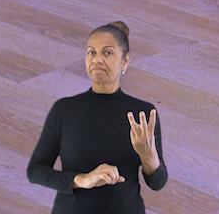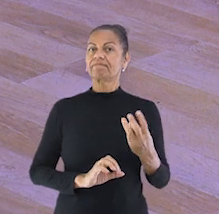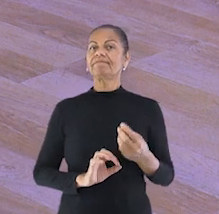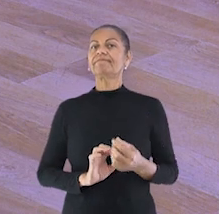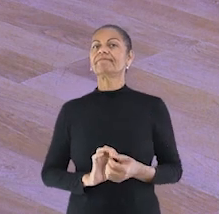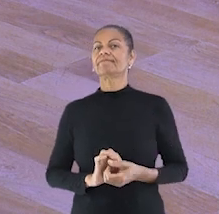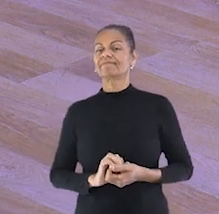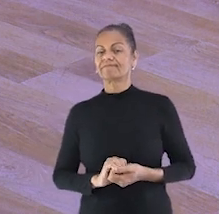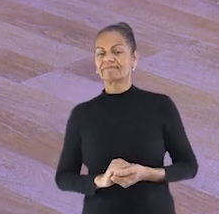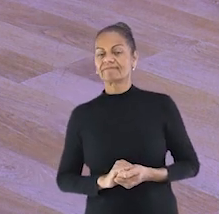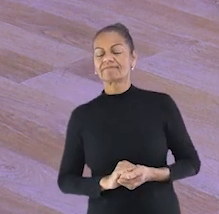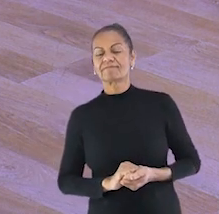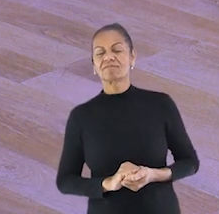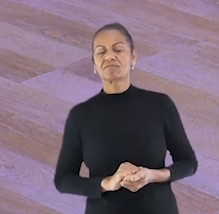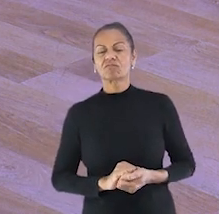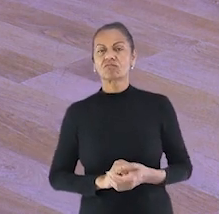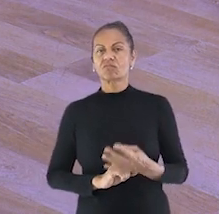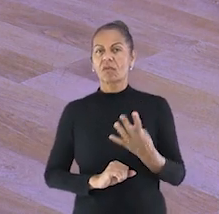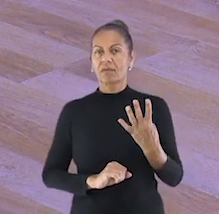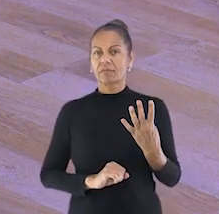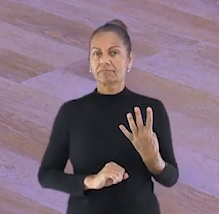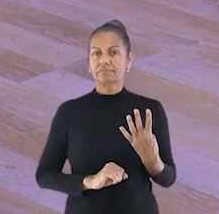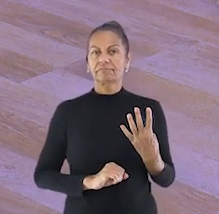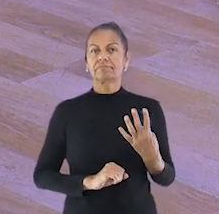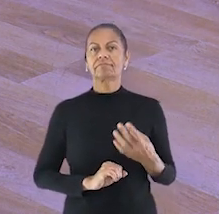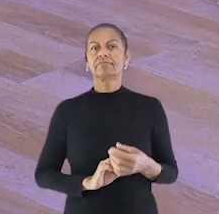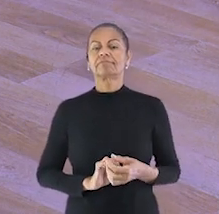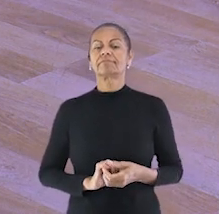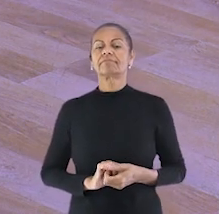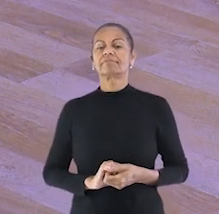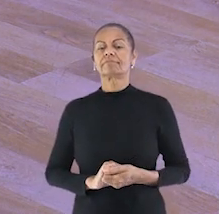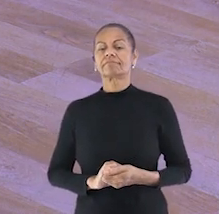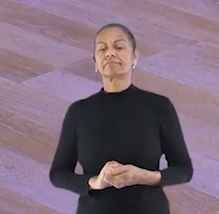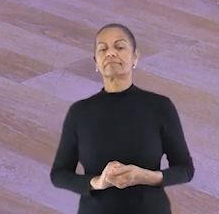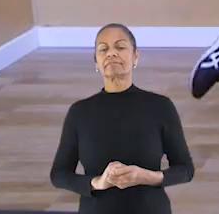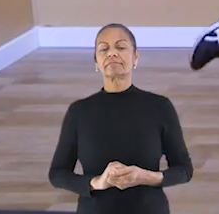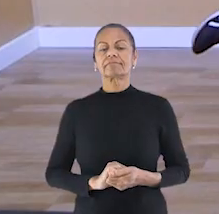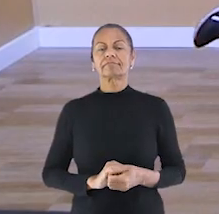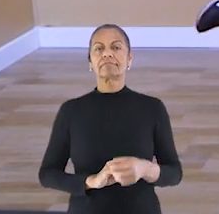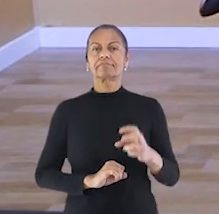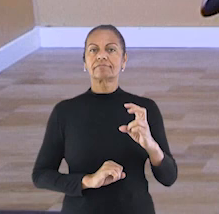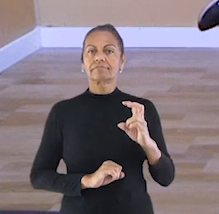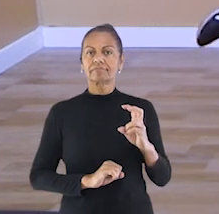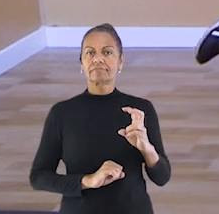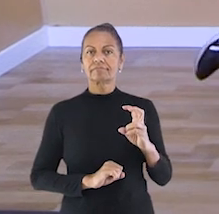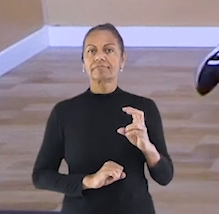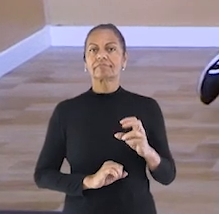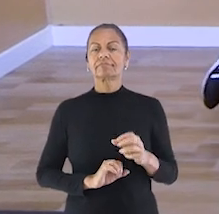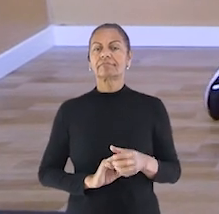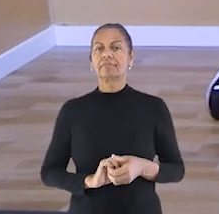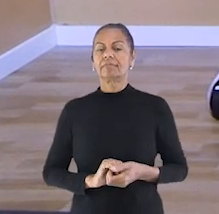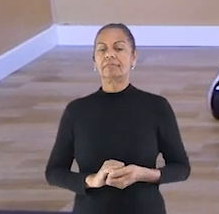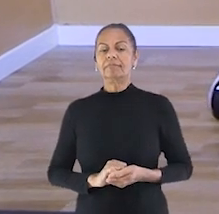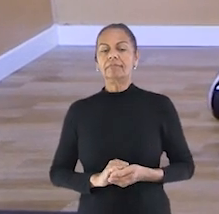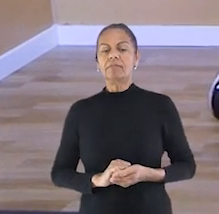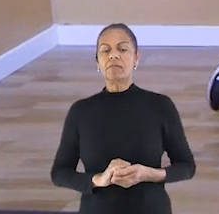três, quatro, cinco,